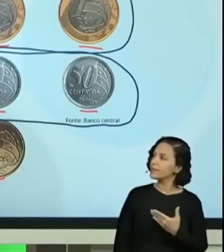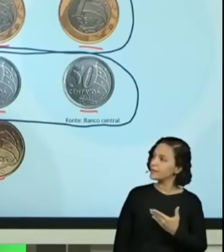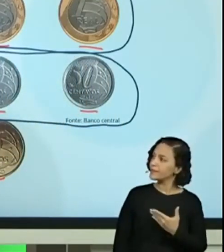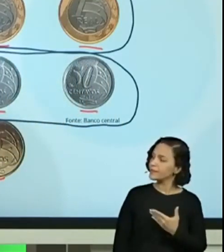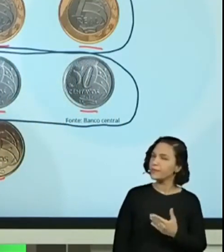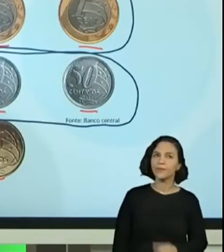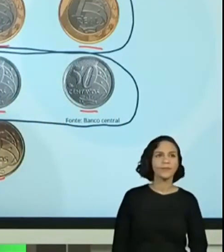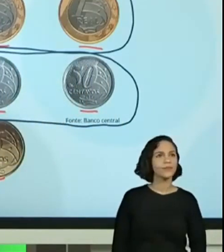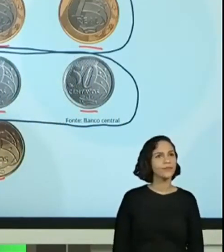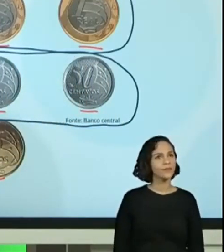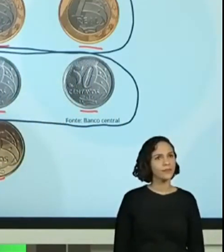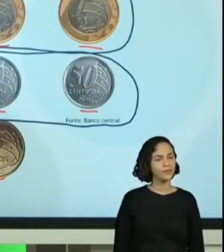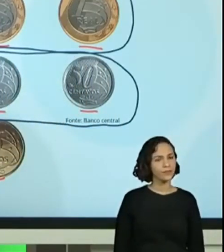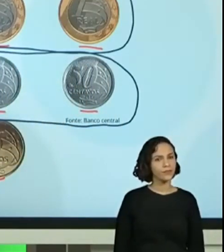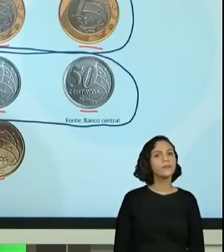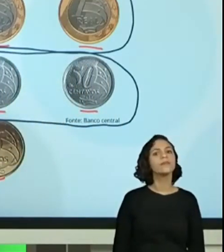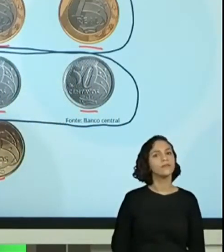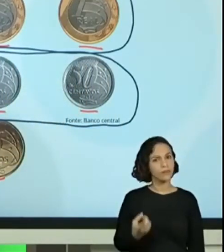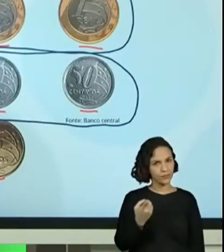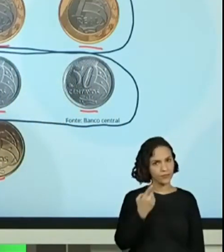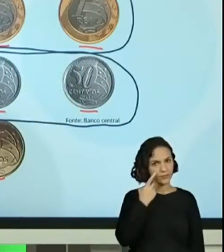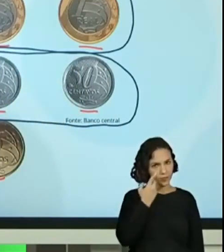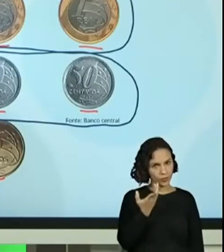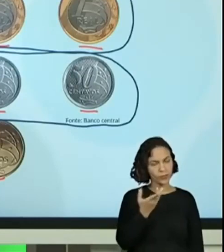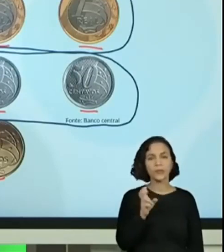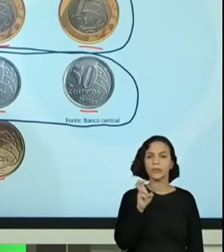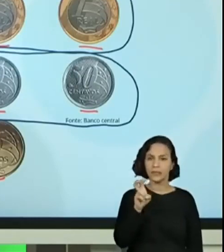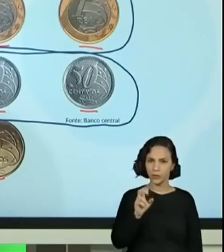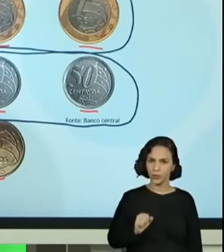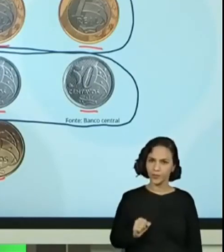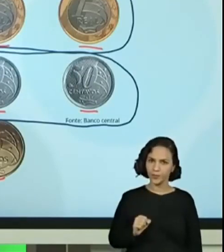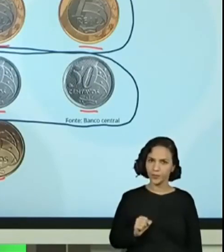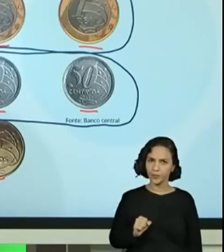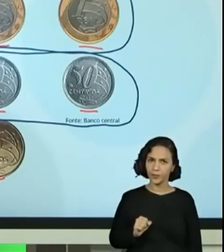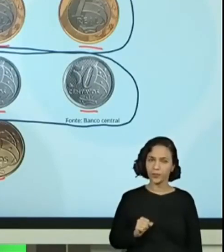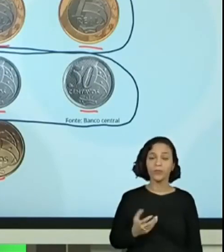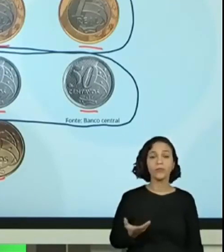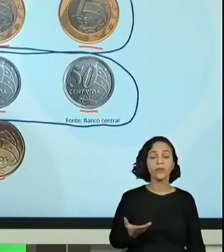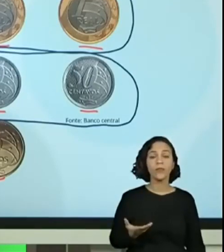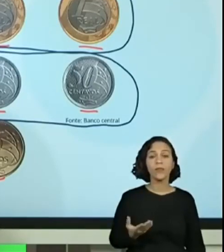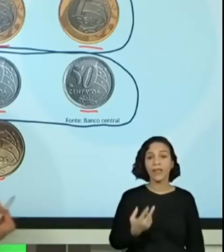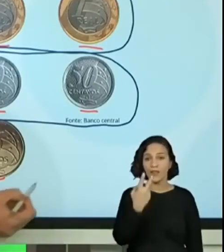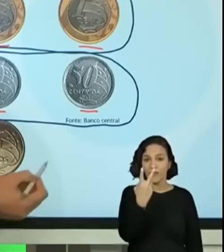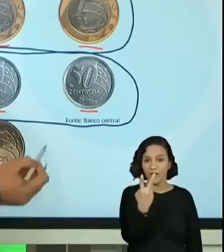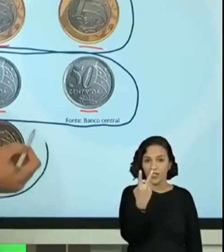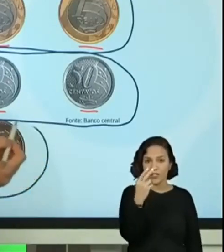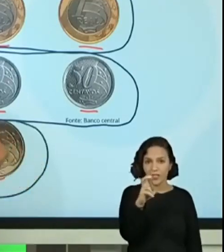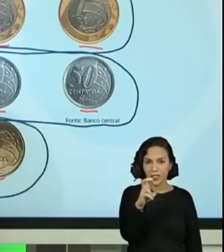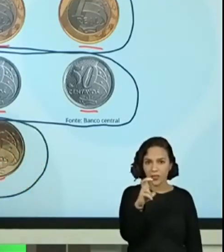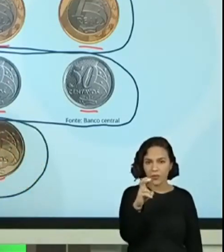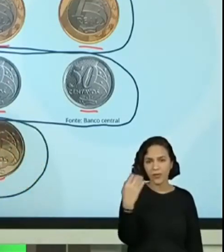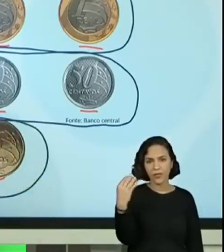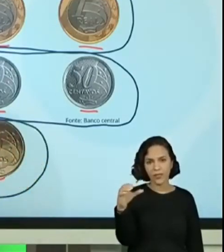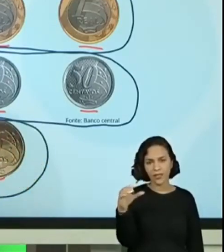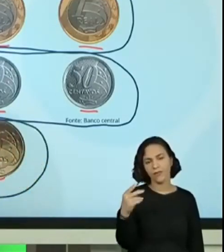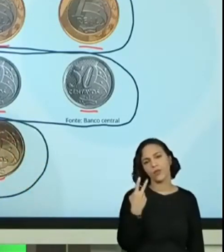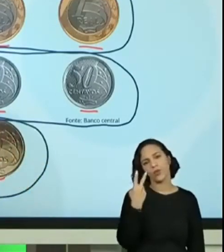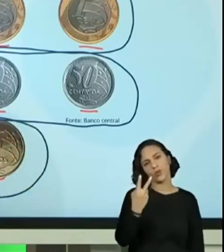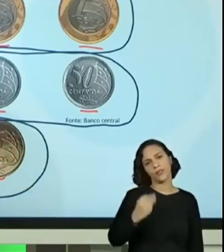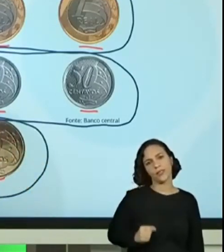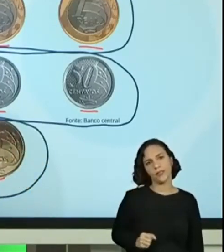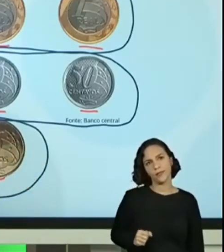Cinco moedas de cinquenta centavos e... Duas. Duas moedas de vinte e cinco